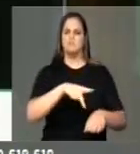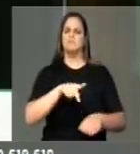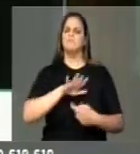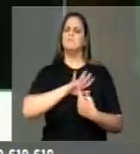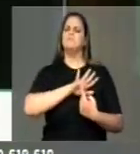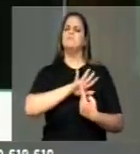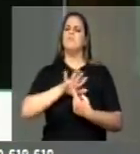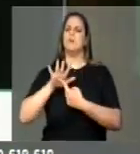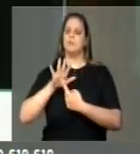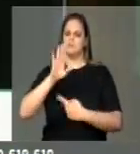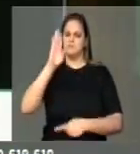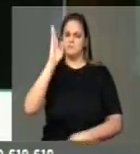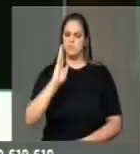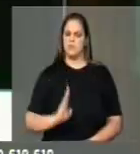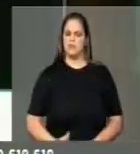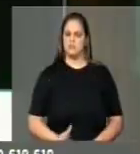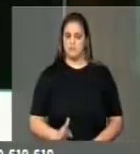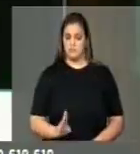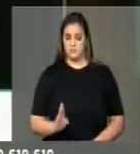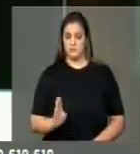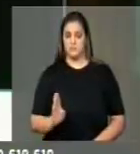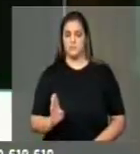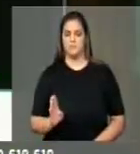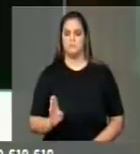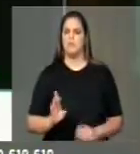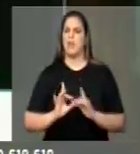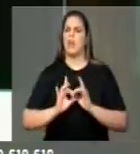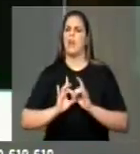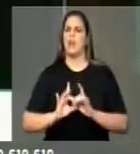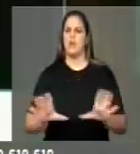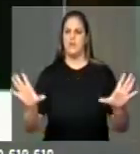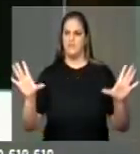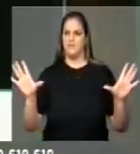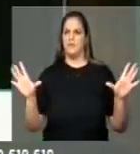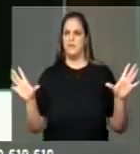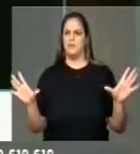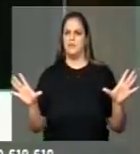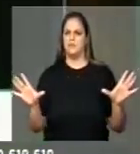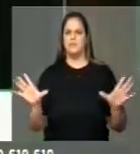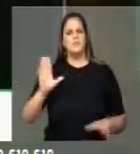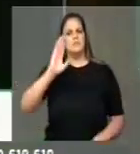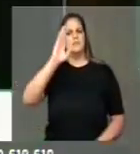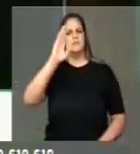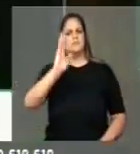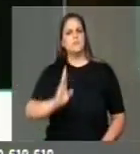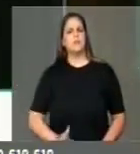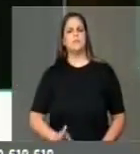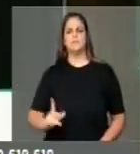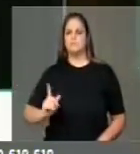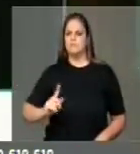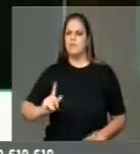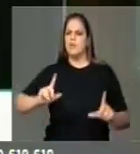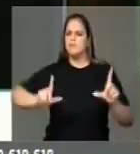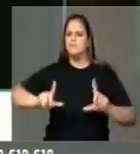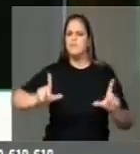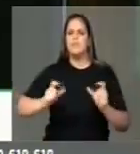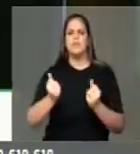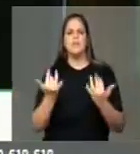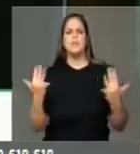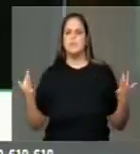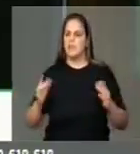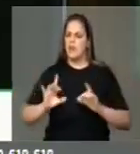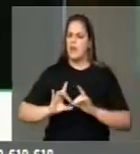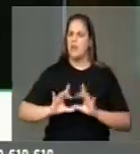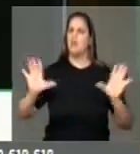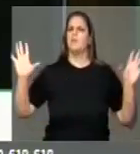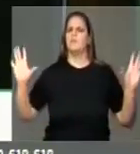nosso país é um país livre, é um país onde nós temos uma imprensa livre, é um país